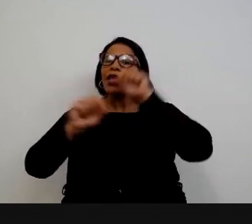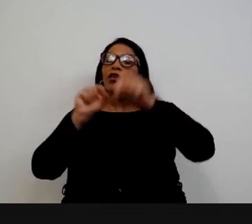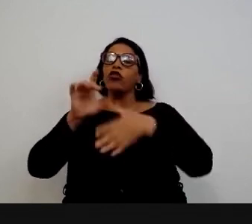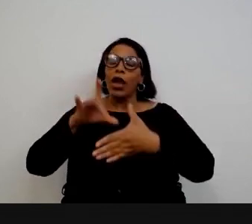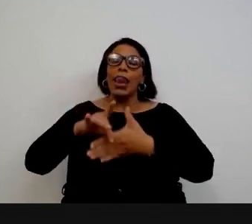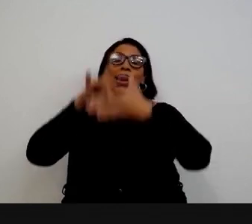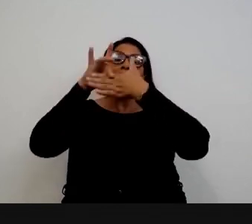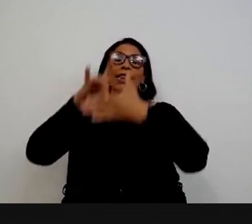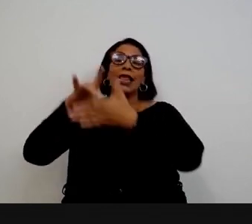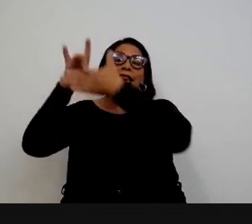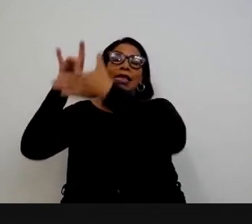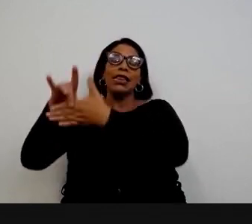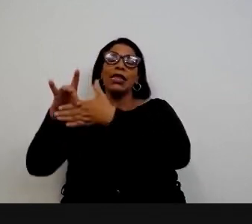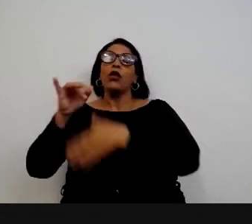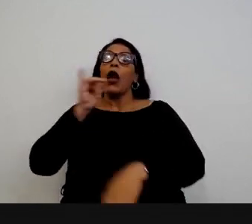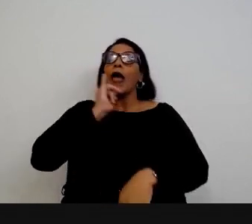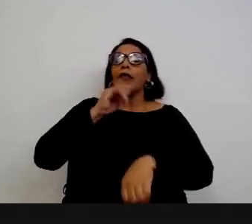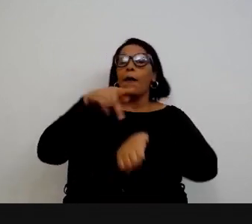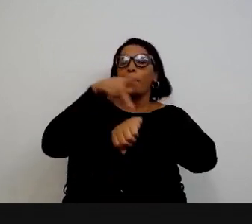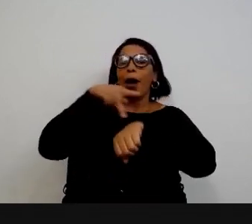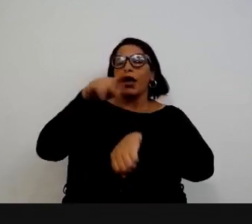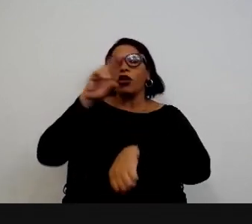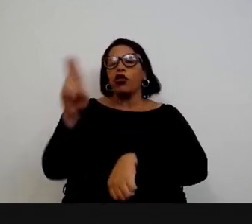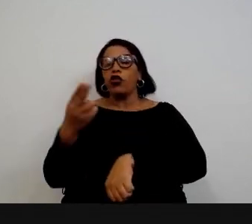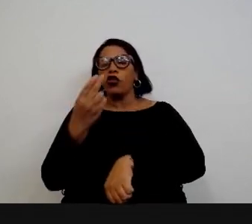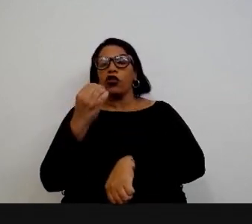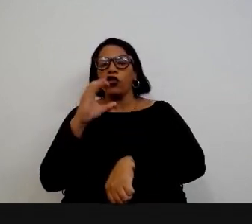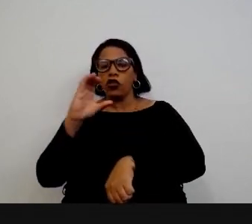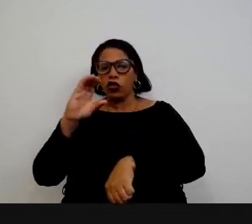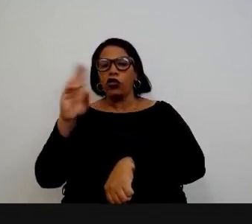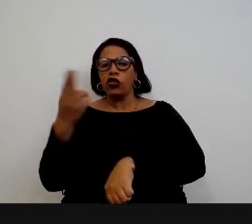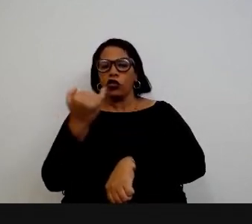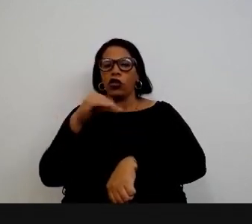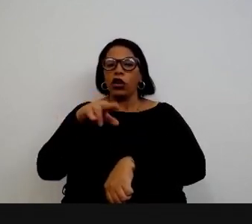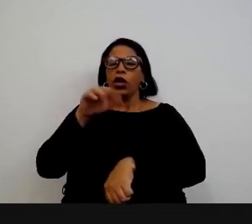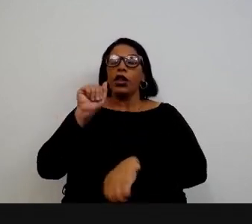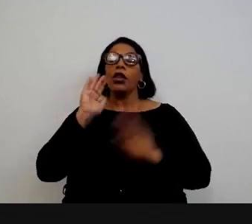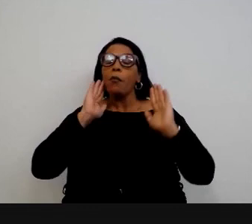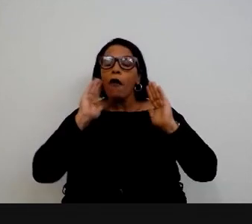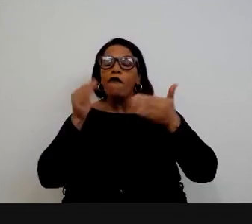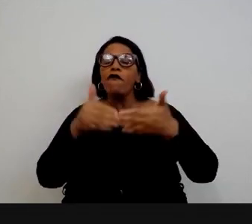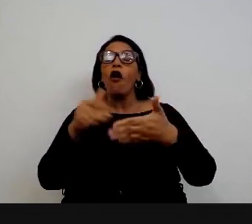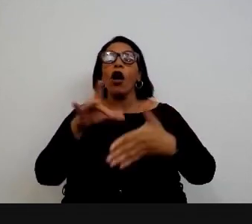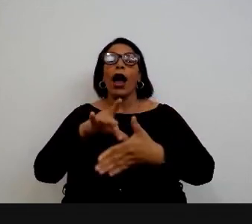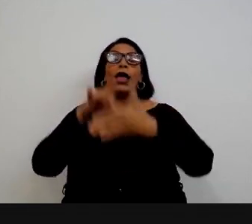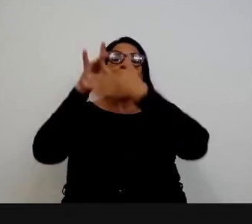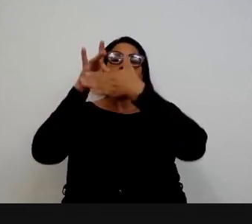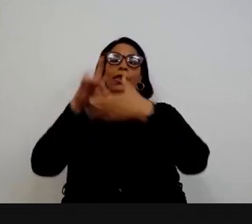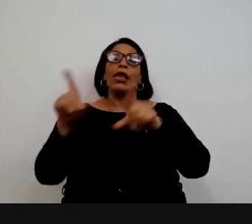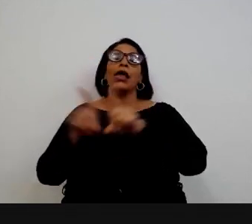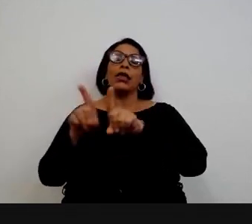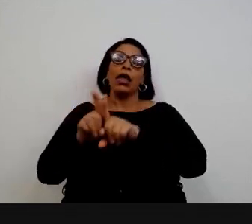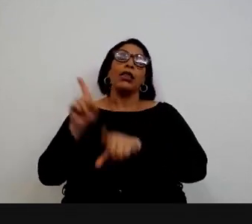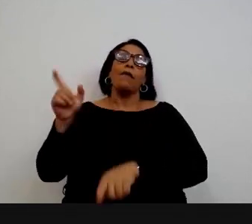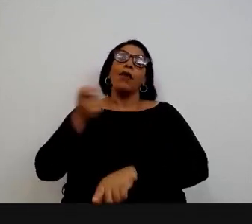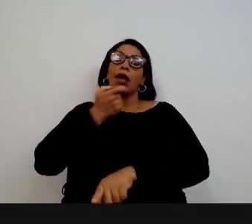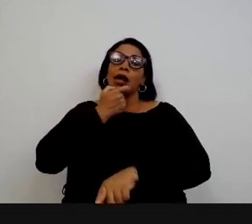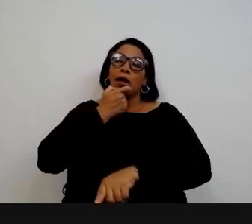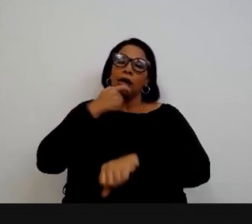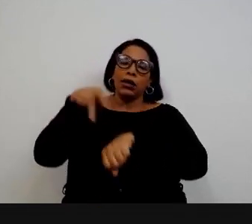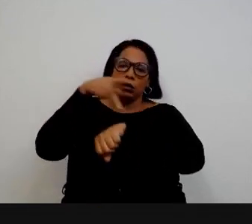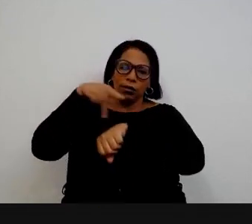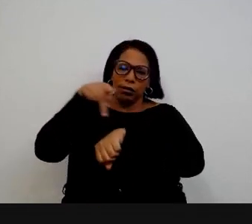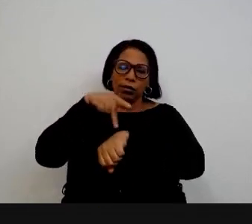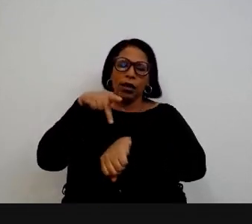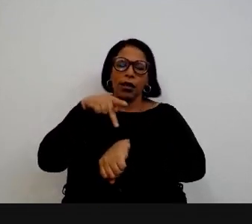lideranças o exemplo chinês também você vê esse foco em lideranças o Reino Unido por exemplo que tinha